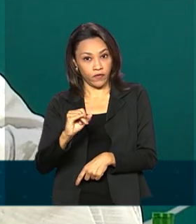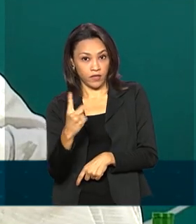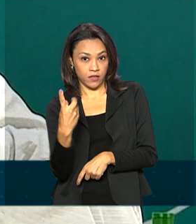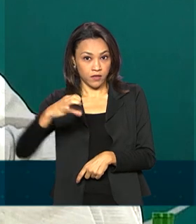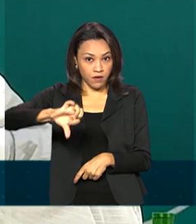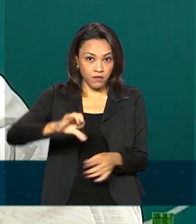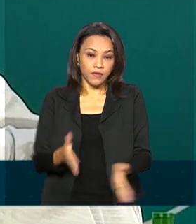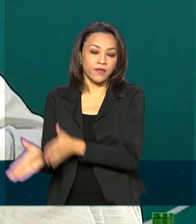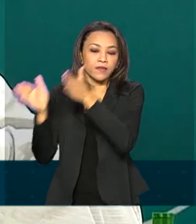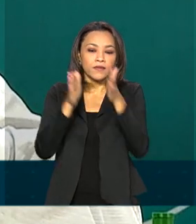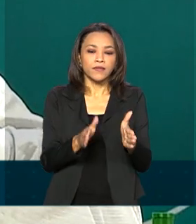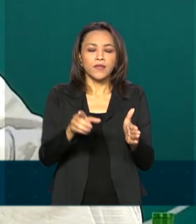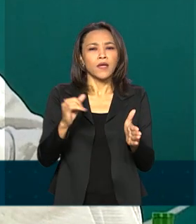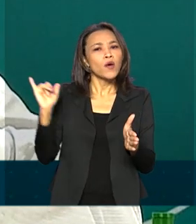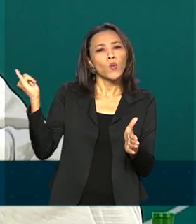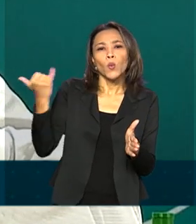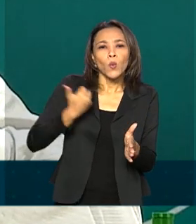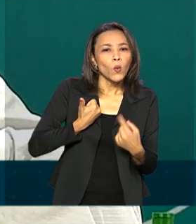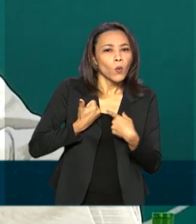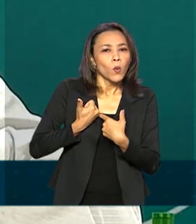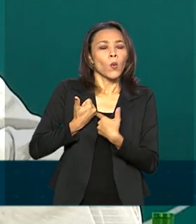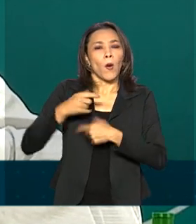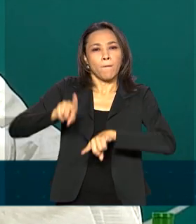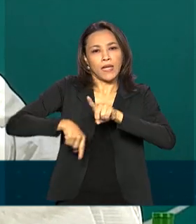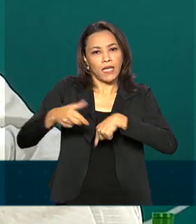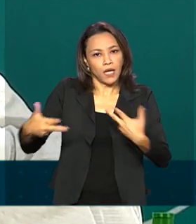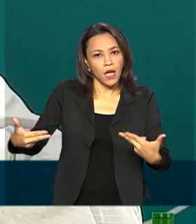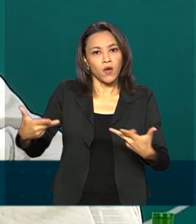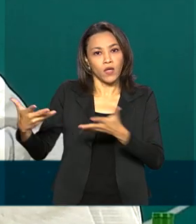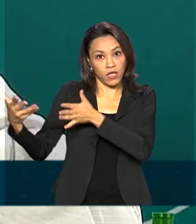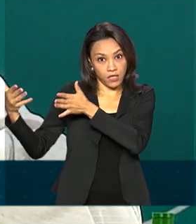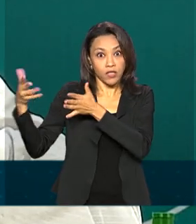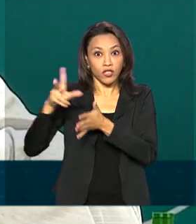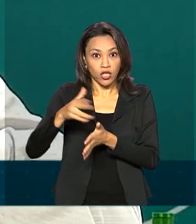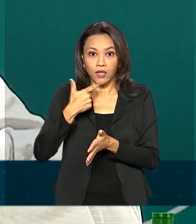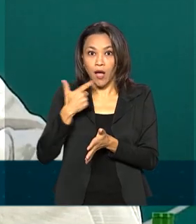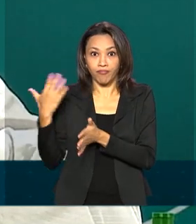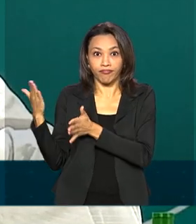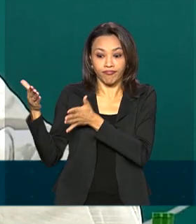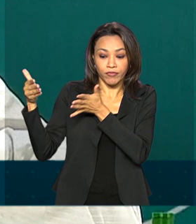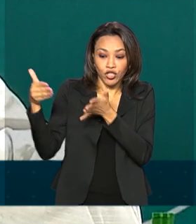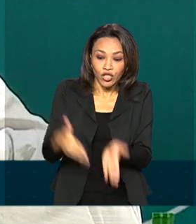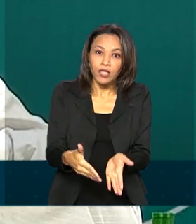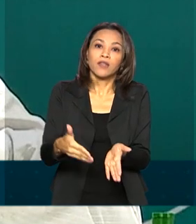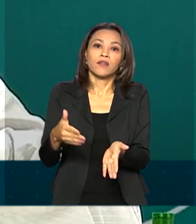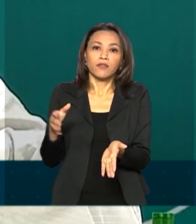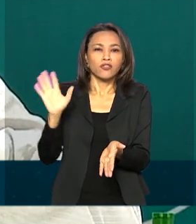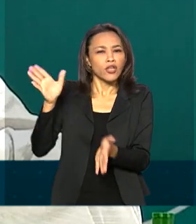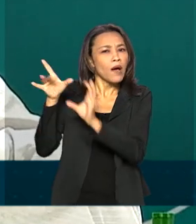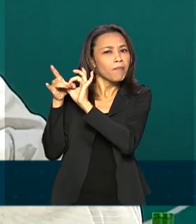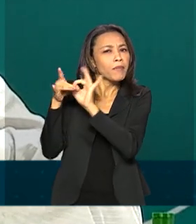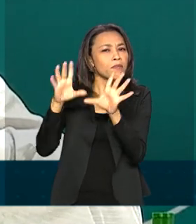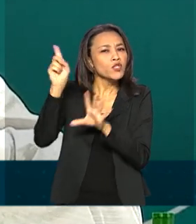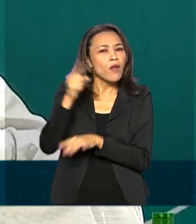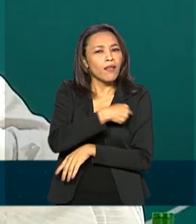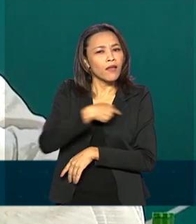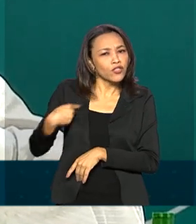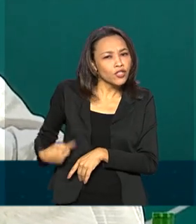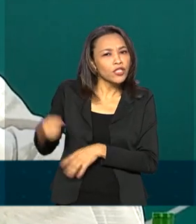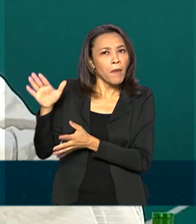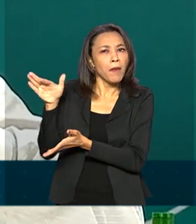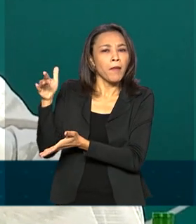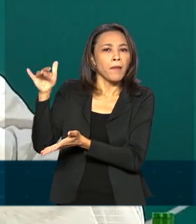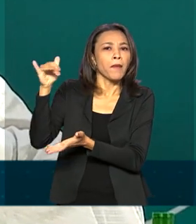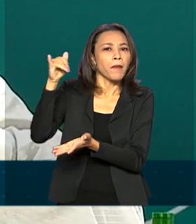que o material que tem que vir da China está chegando, está liberado na China. E com isso a